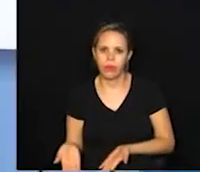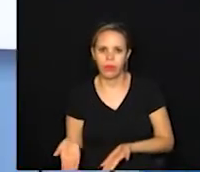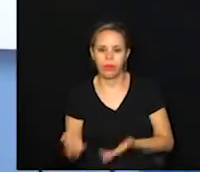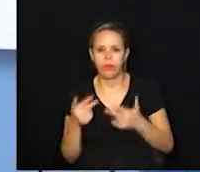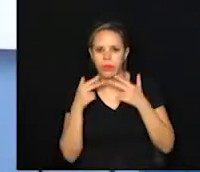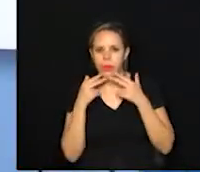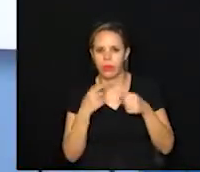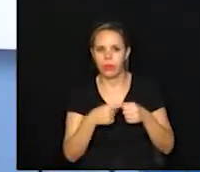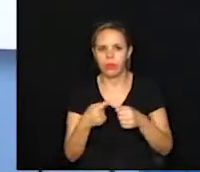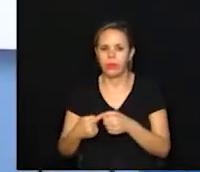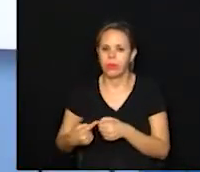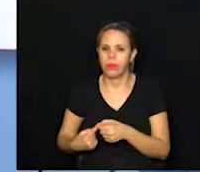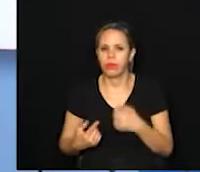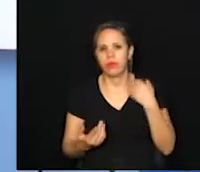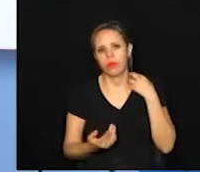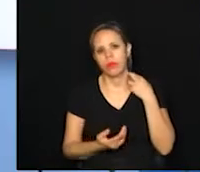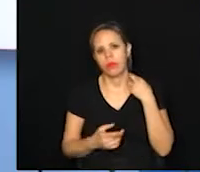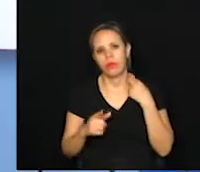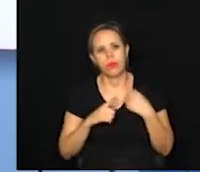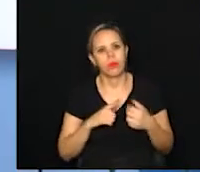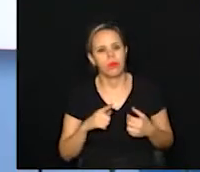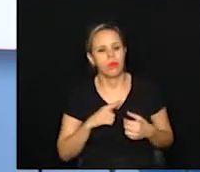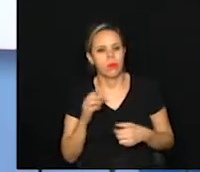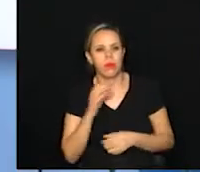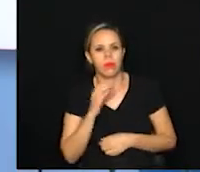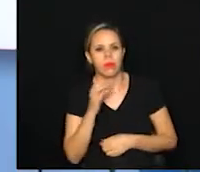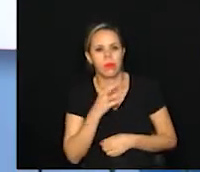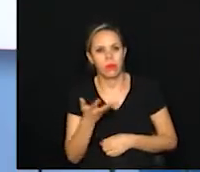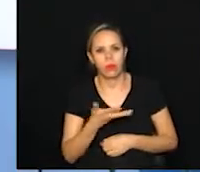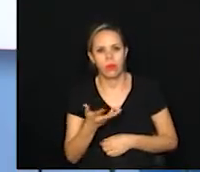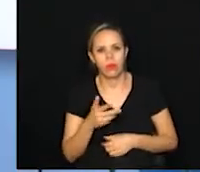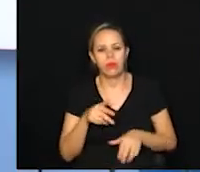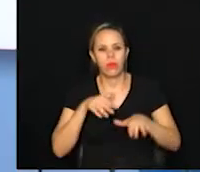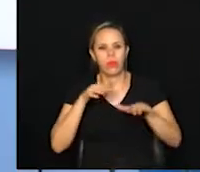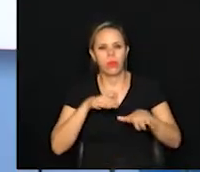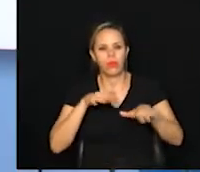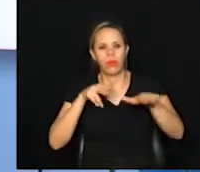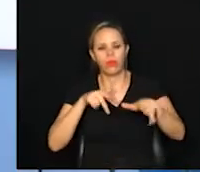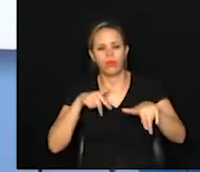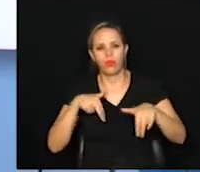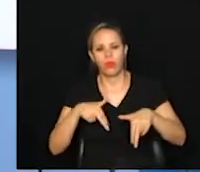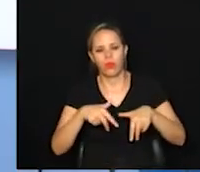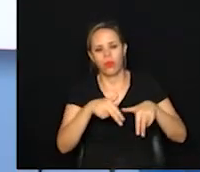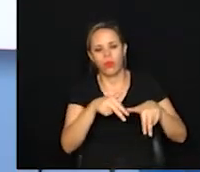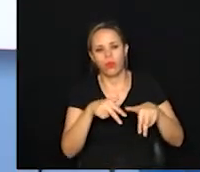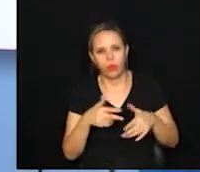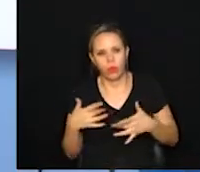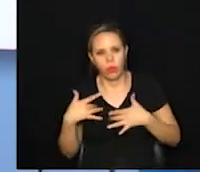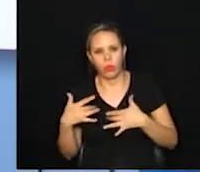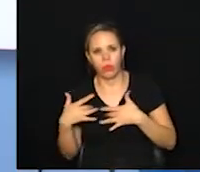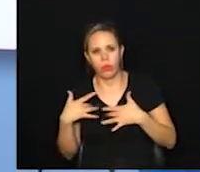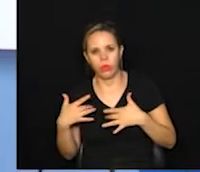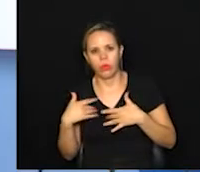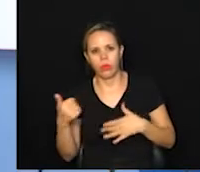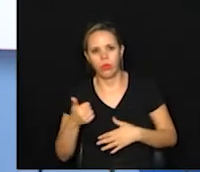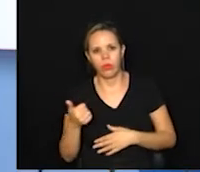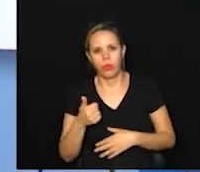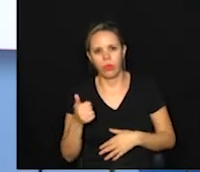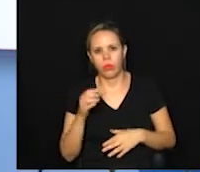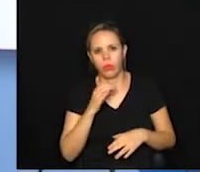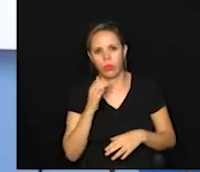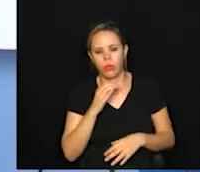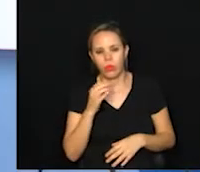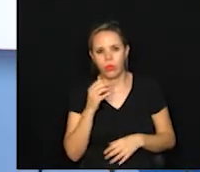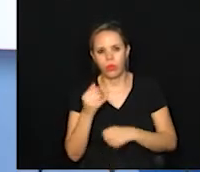Notícias da Metrópole, Gabriel, a gente tem aquela corrida, aquela caminhada em relação à doação de sangue chamado Primeira Corrida e